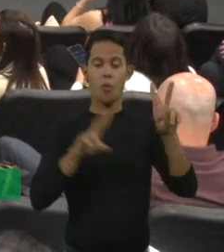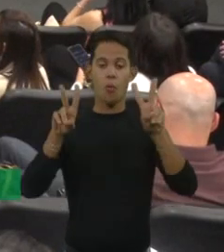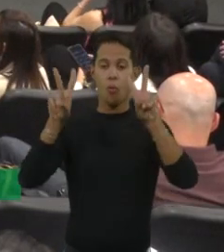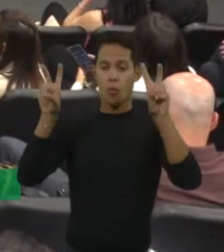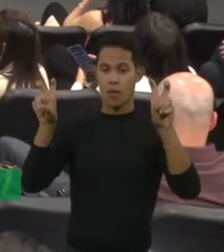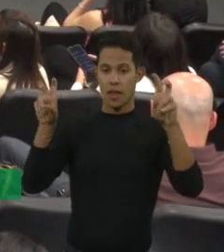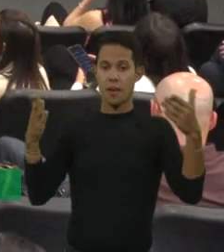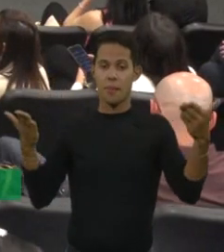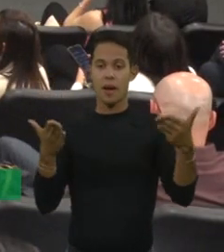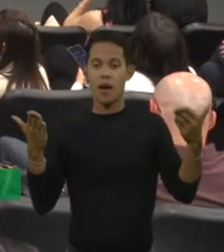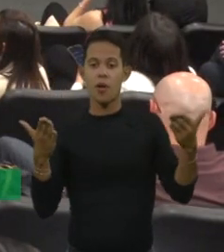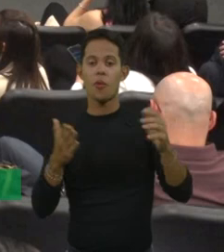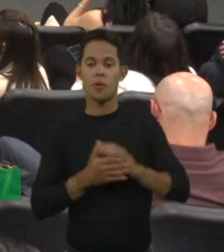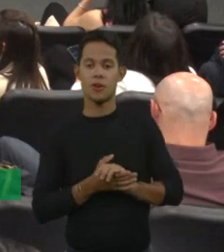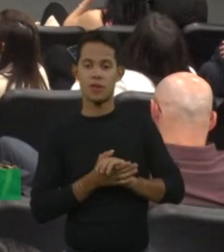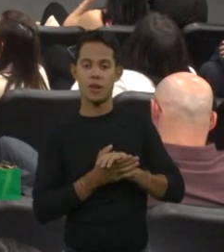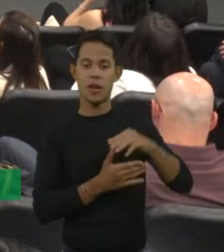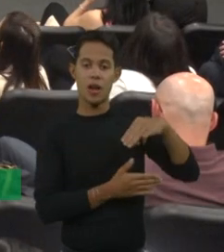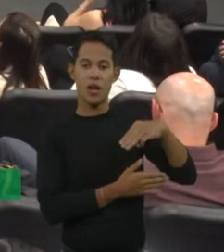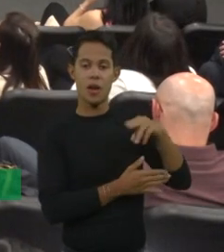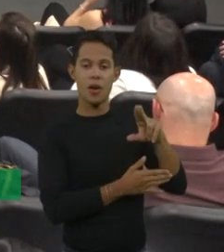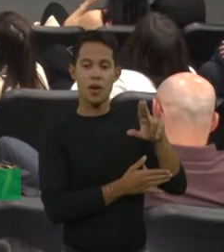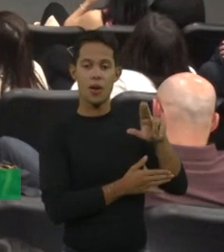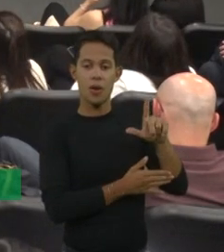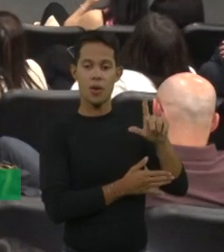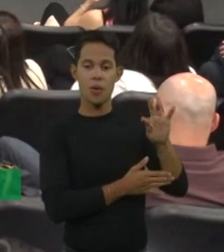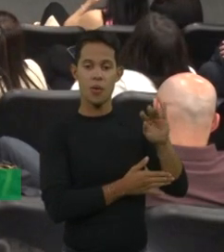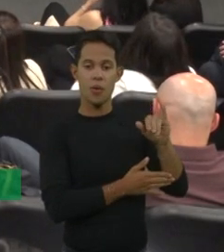hoje, o que são as mucopolisacaridoses,